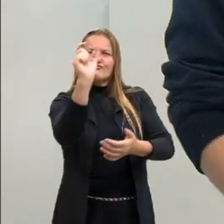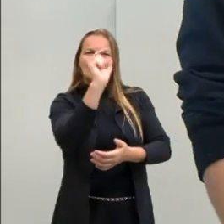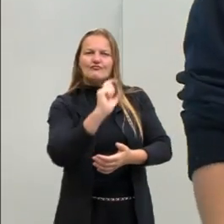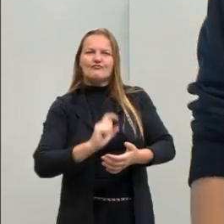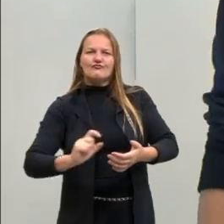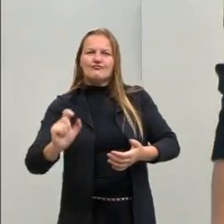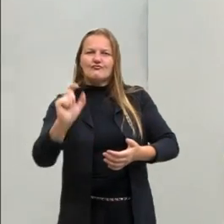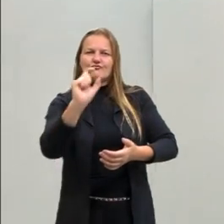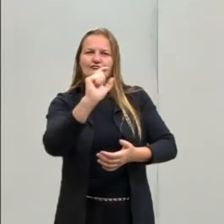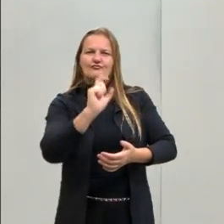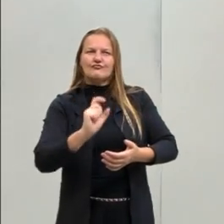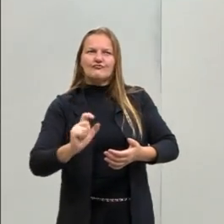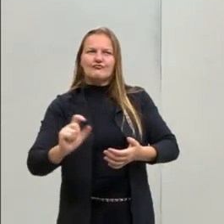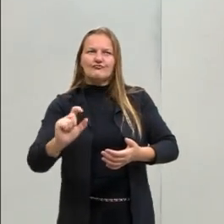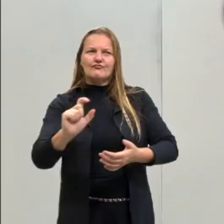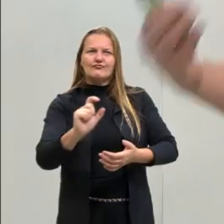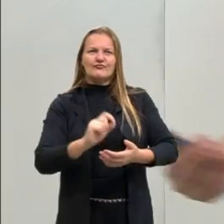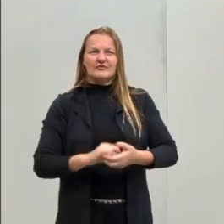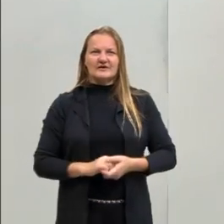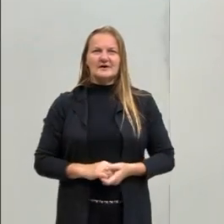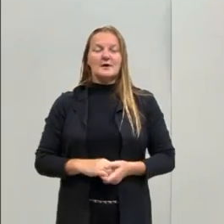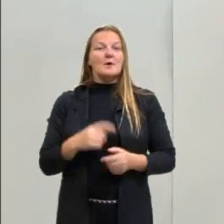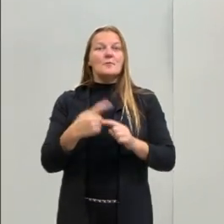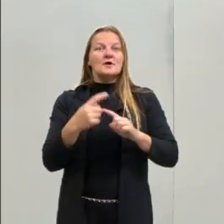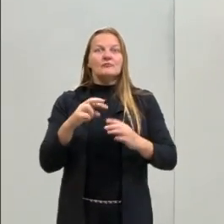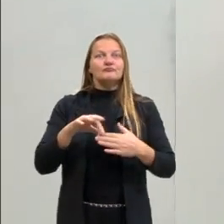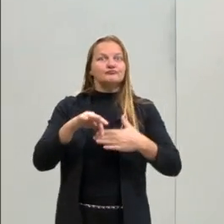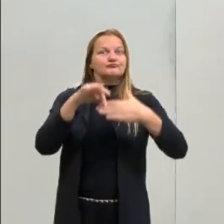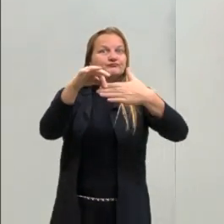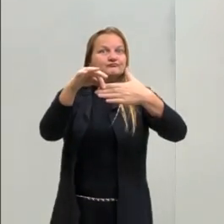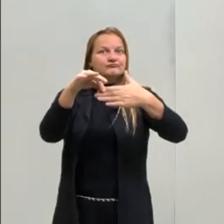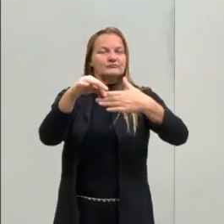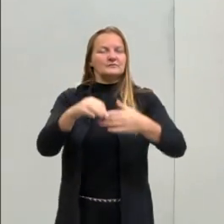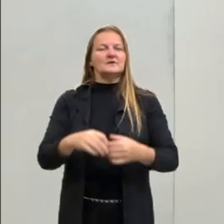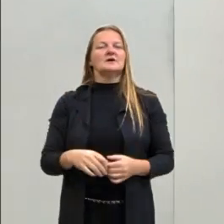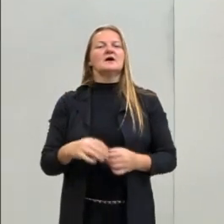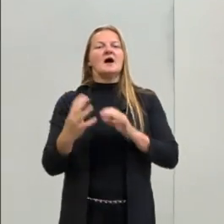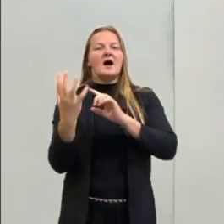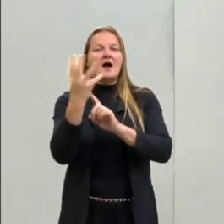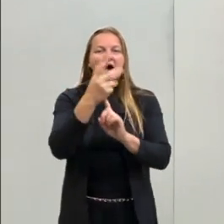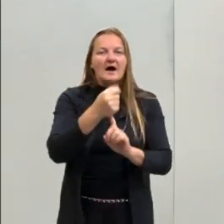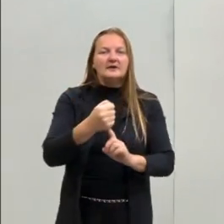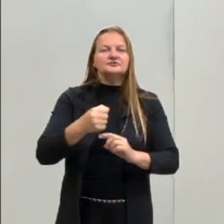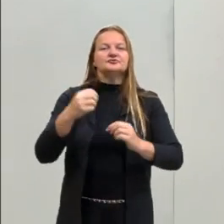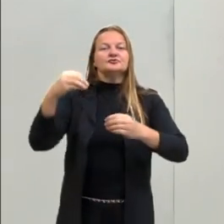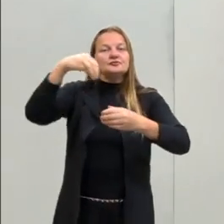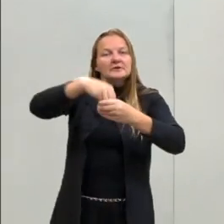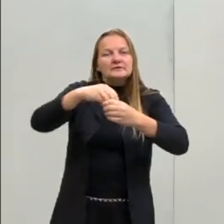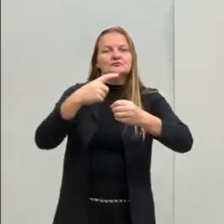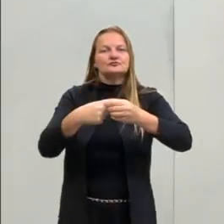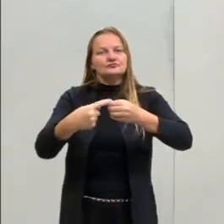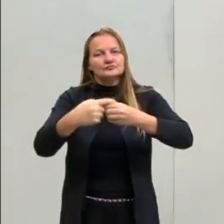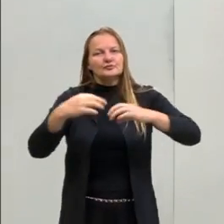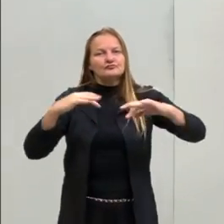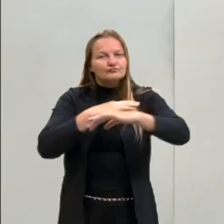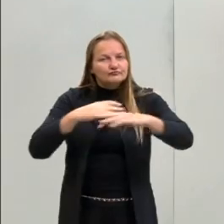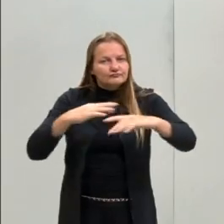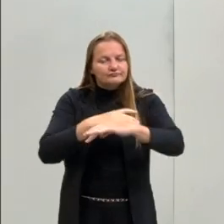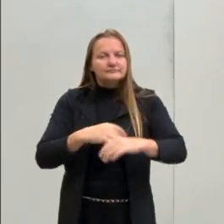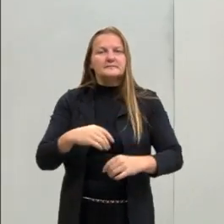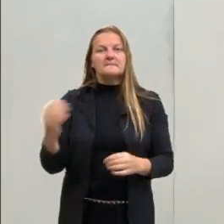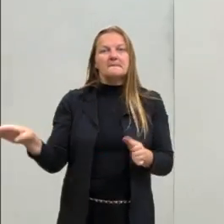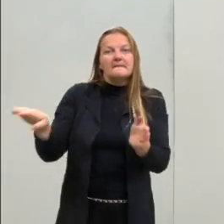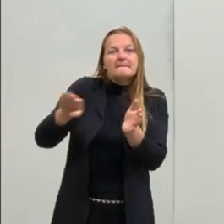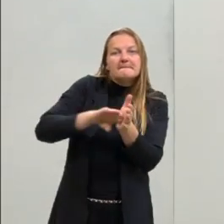Esse destaque para essa arte urbana, que é o grafite chegando no Brasil,